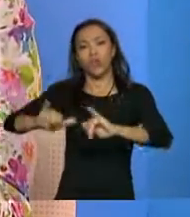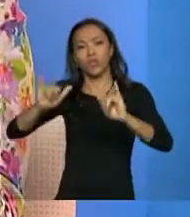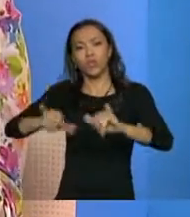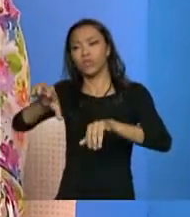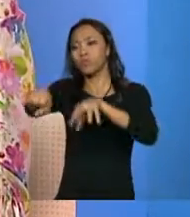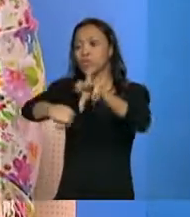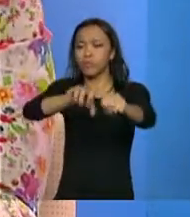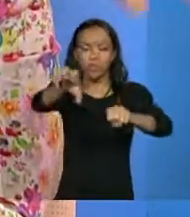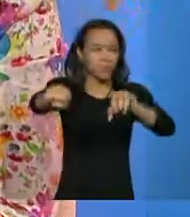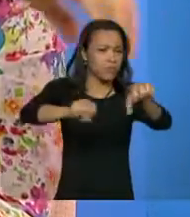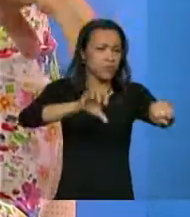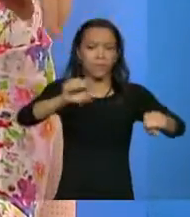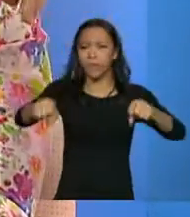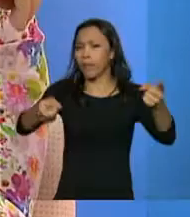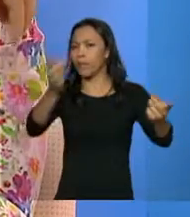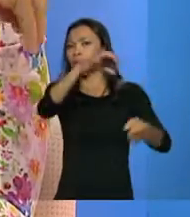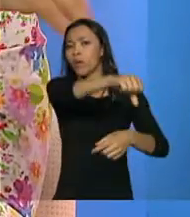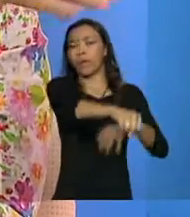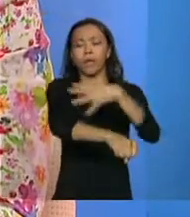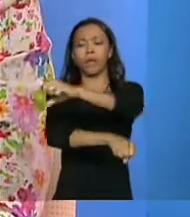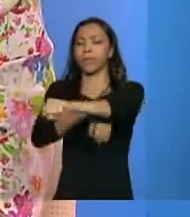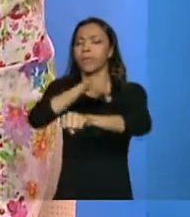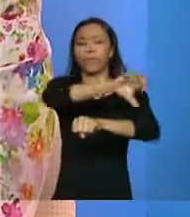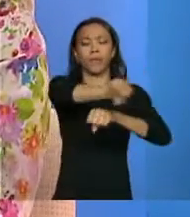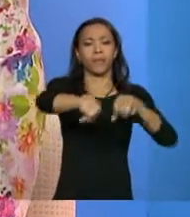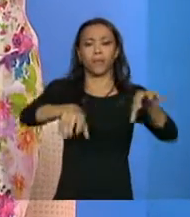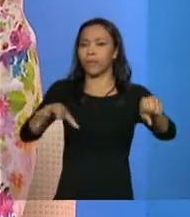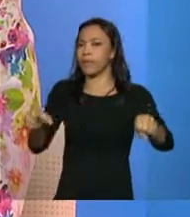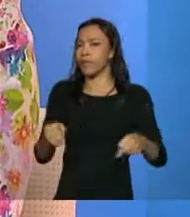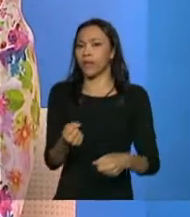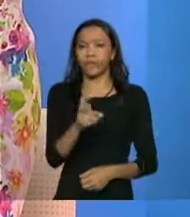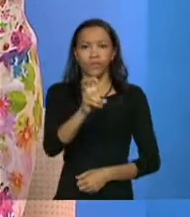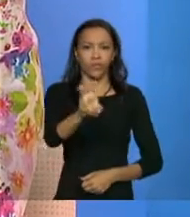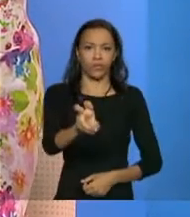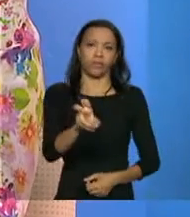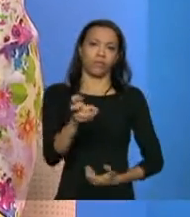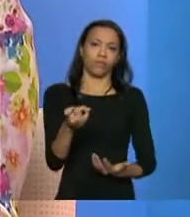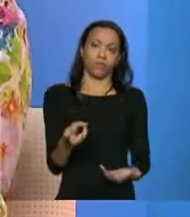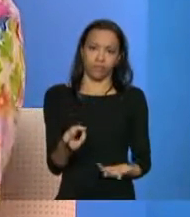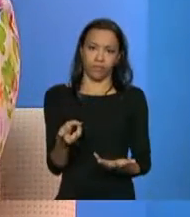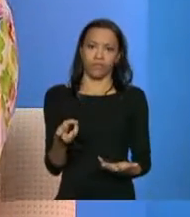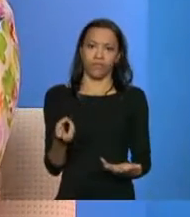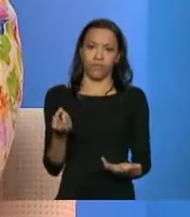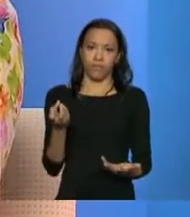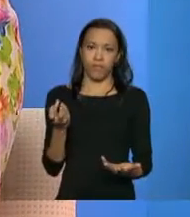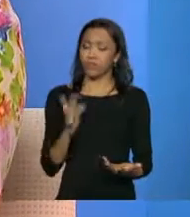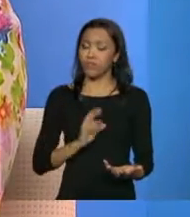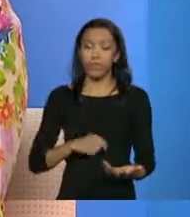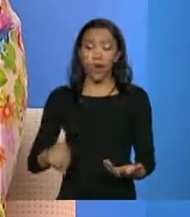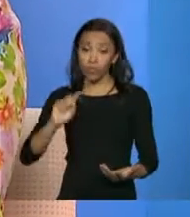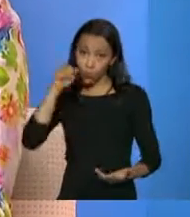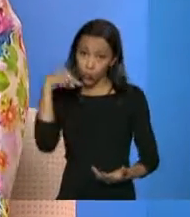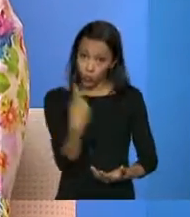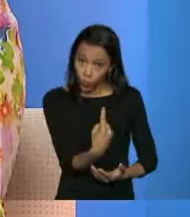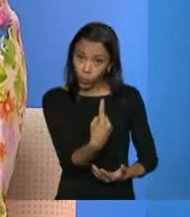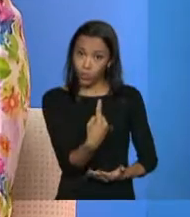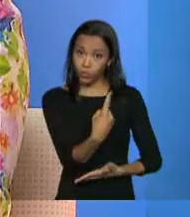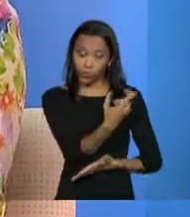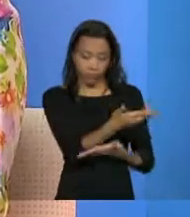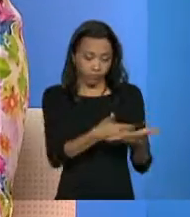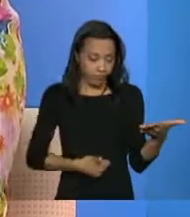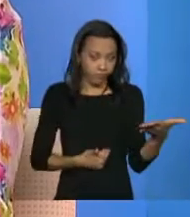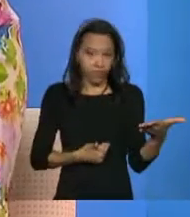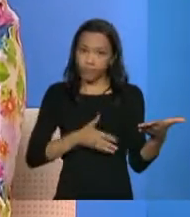atualizar de novo ali naquele programa... Quer dizer, a família ia ter que entrar em cinco portes para poder atualizar, né? Não, estando no Cadastro Único,